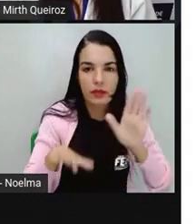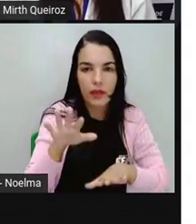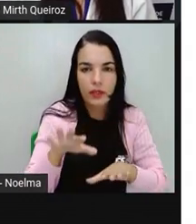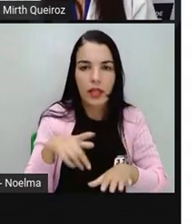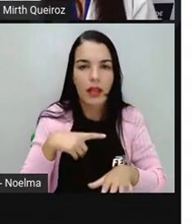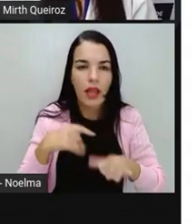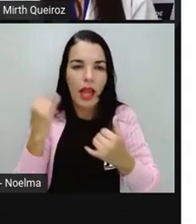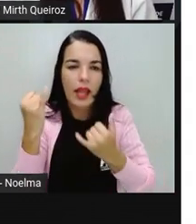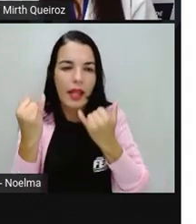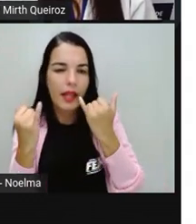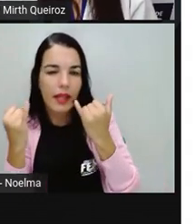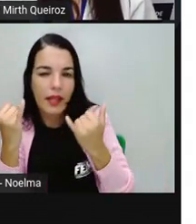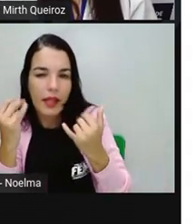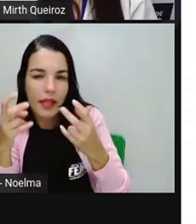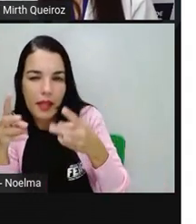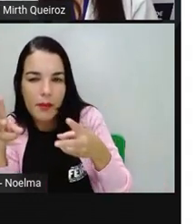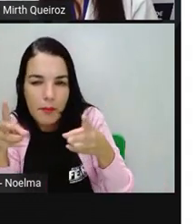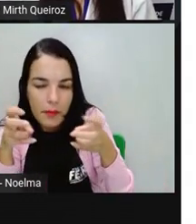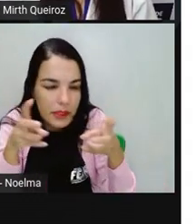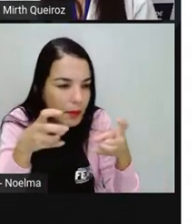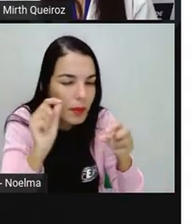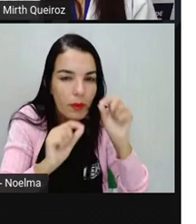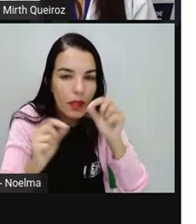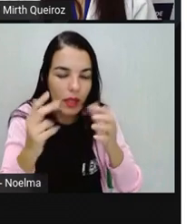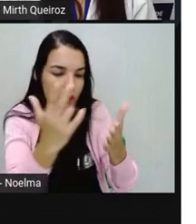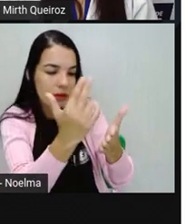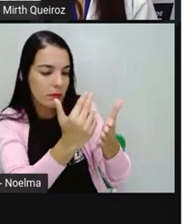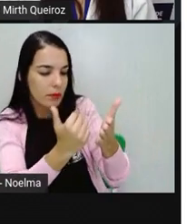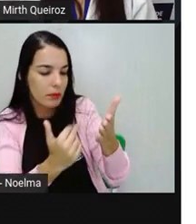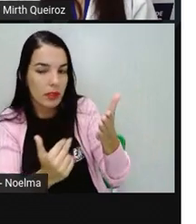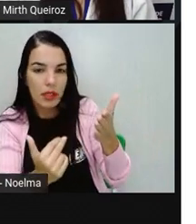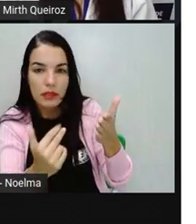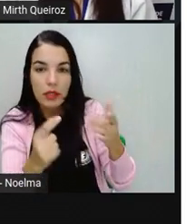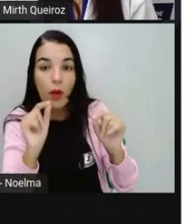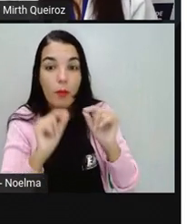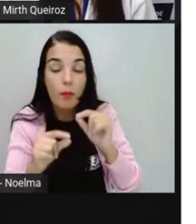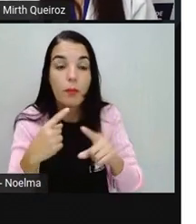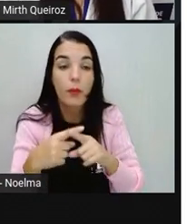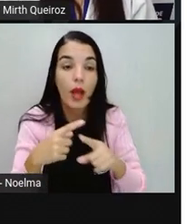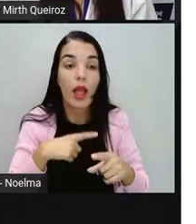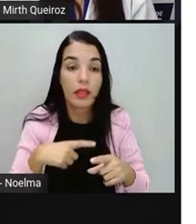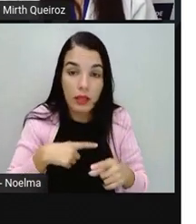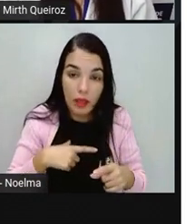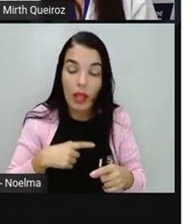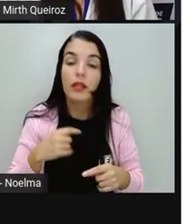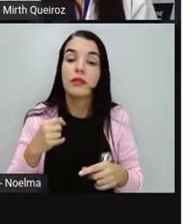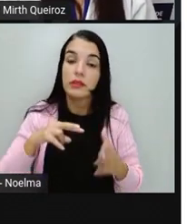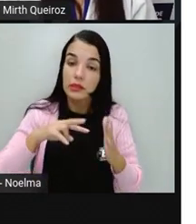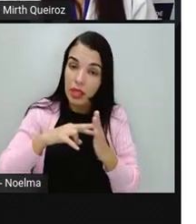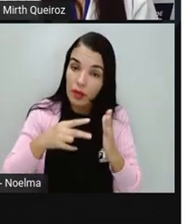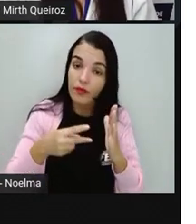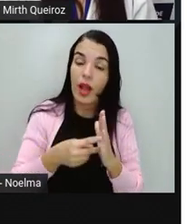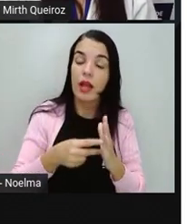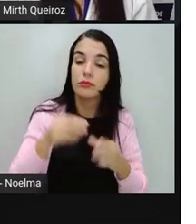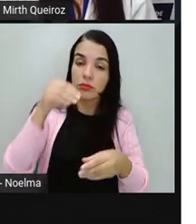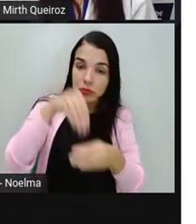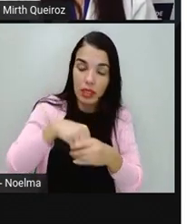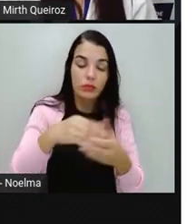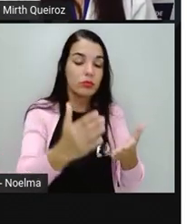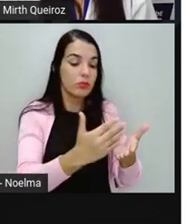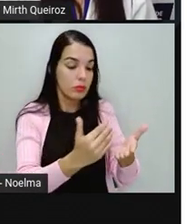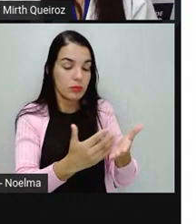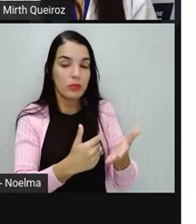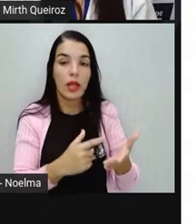feitas de forma aleatória. Quando você vê aquela imagem, ela apresenta, tem um significado. Ela traz